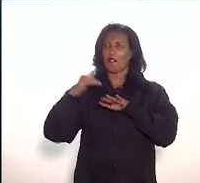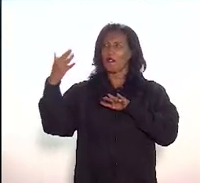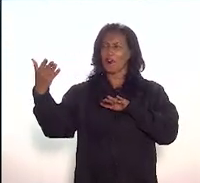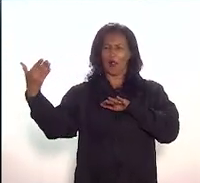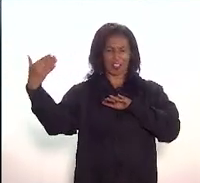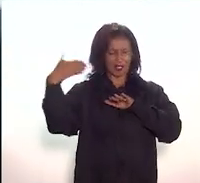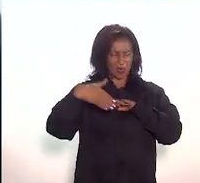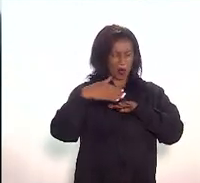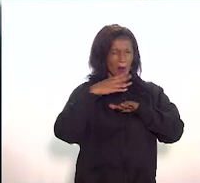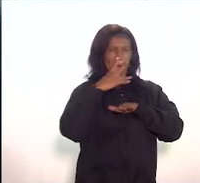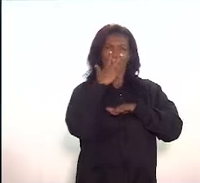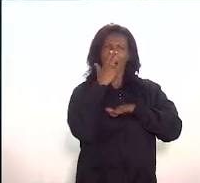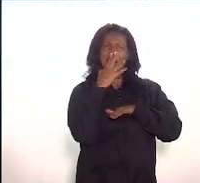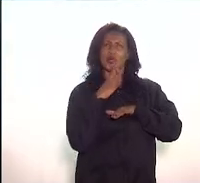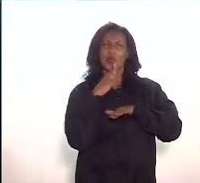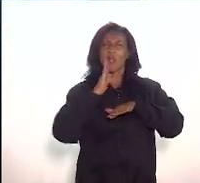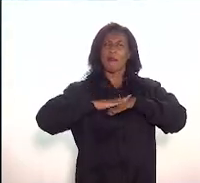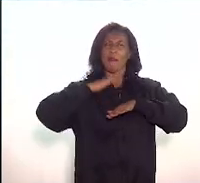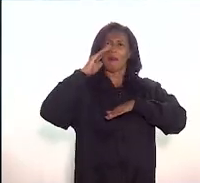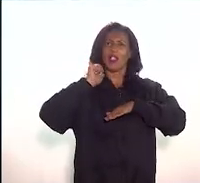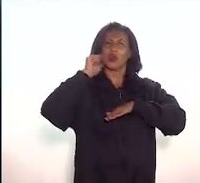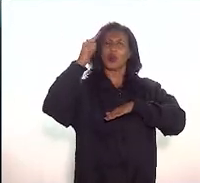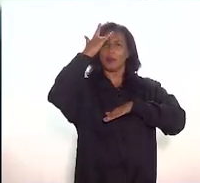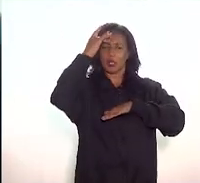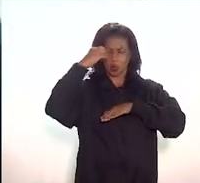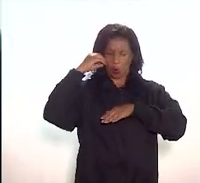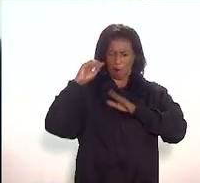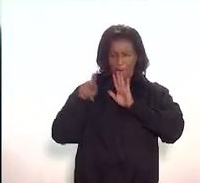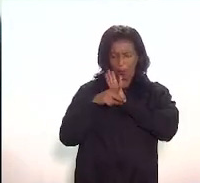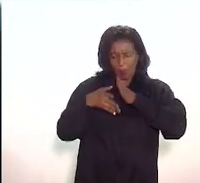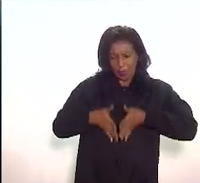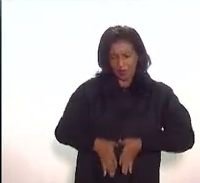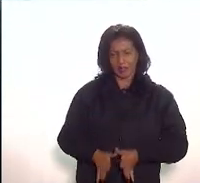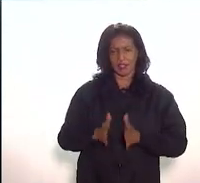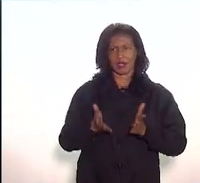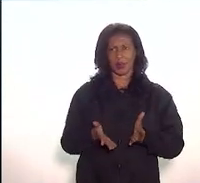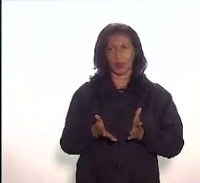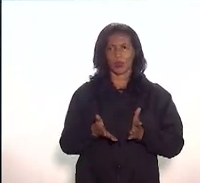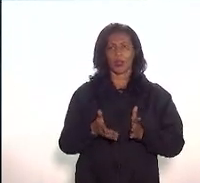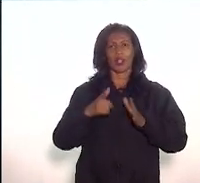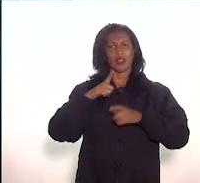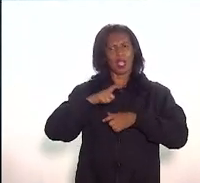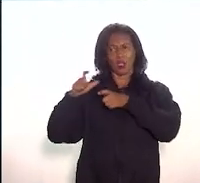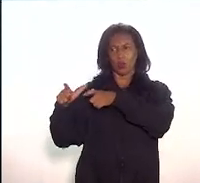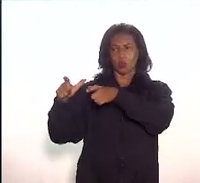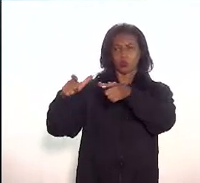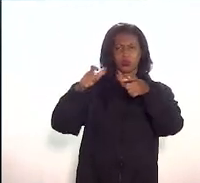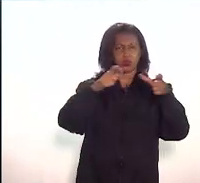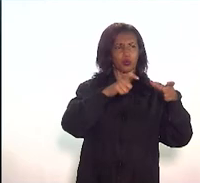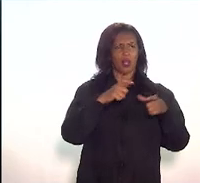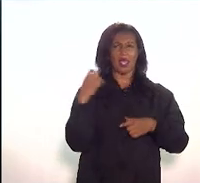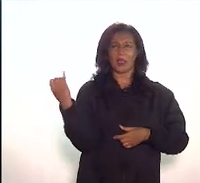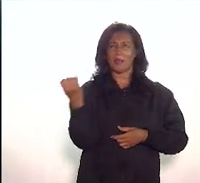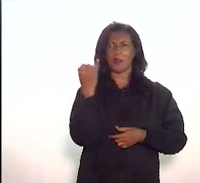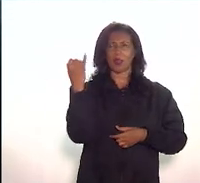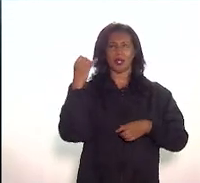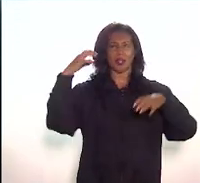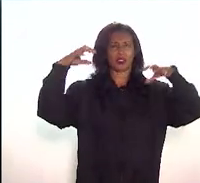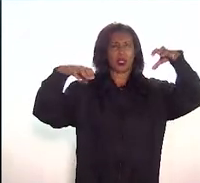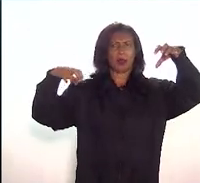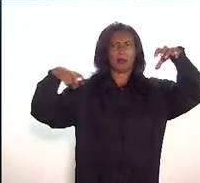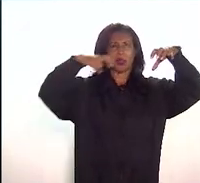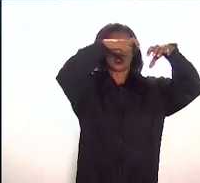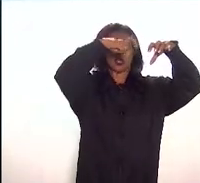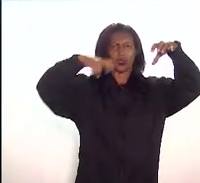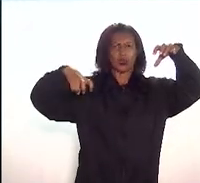dentro dela, porque existem algumas atividades no Rio de Janeiro, alguns pontos muitíssimos importantes, como o pão de açúcar, o